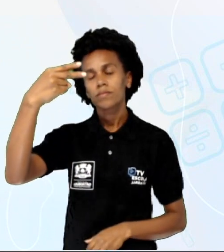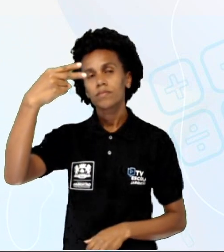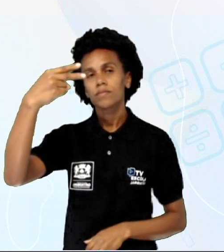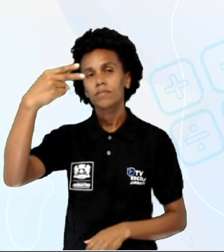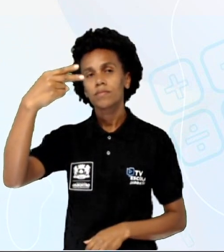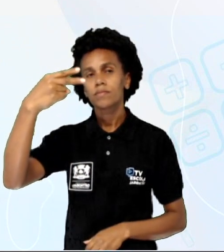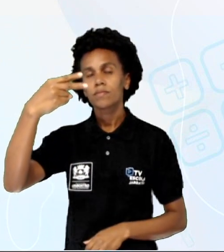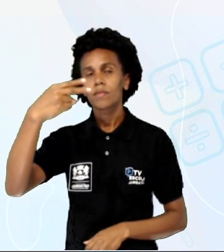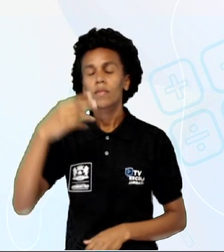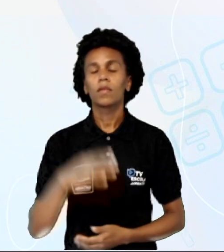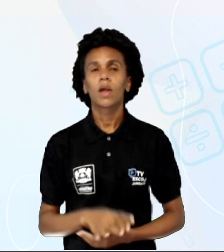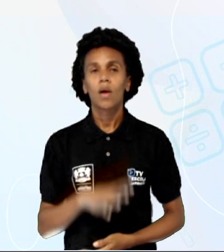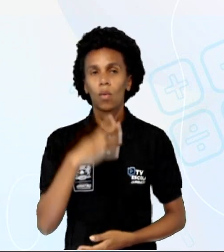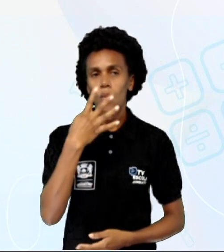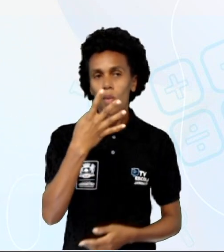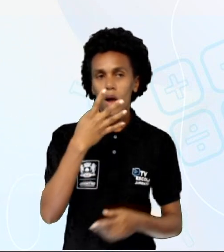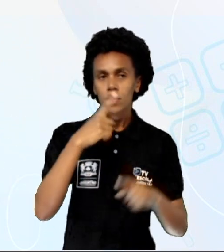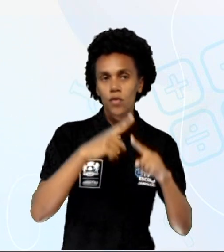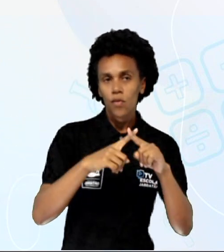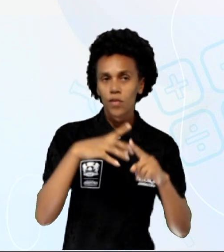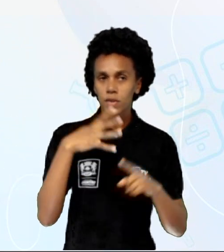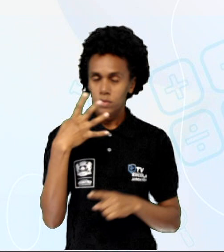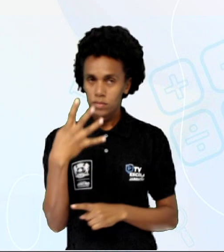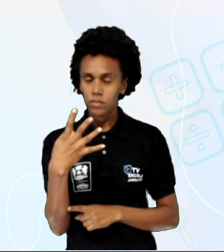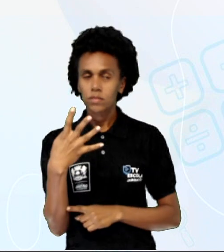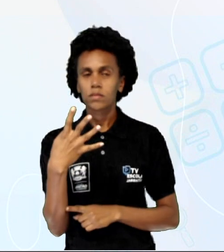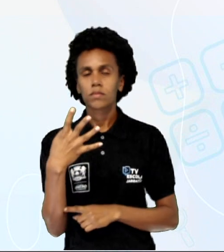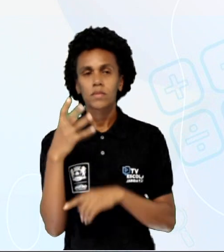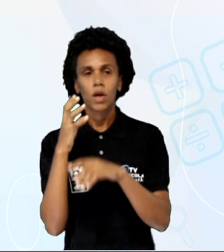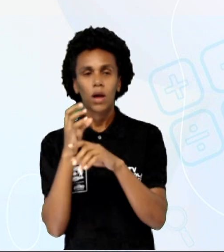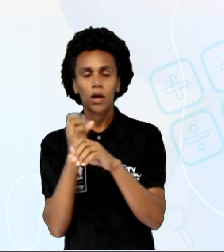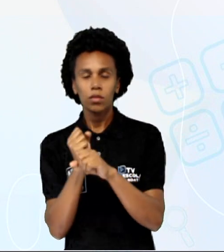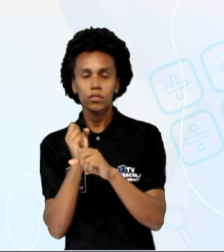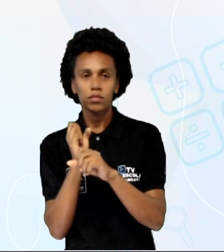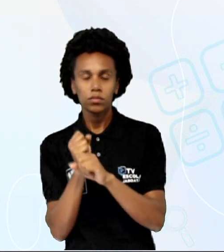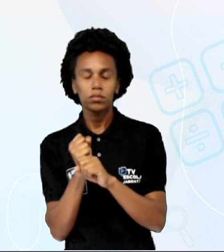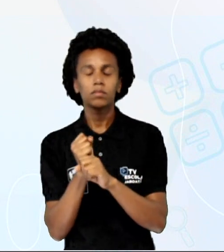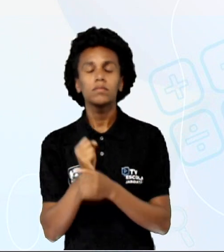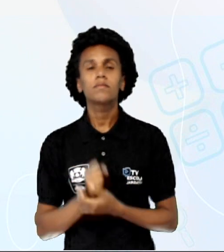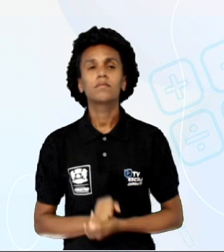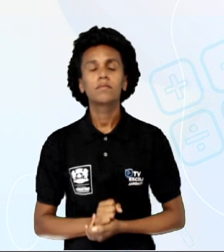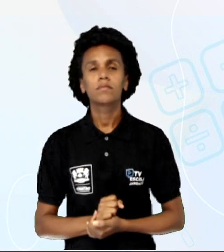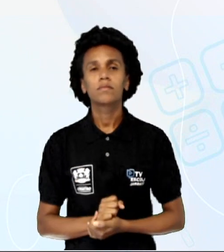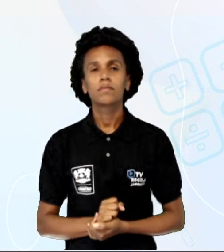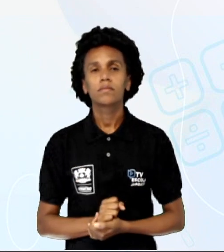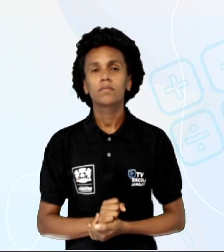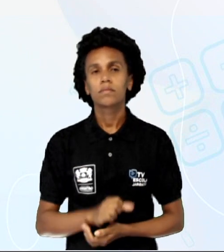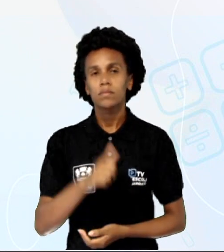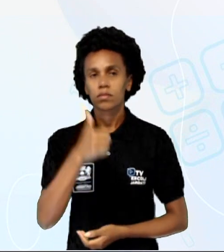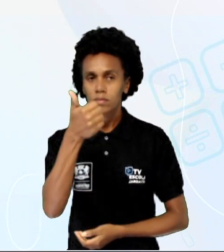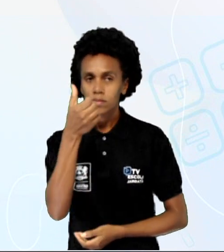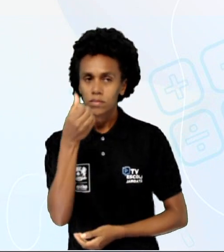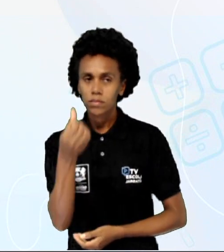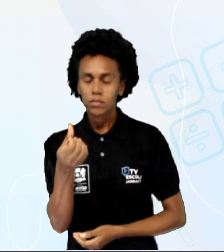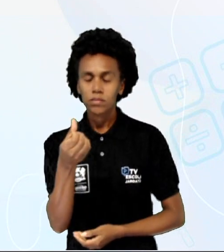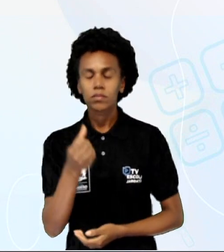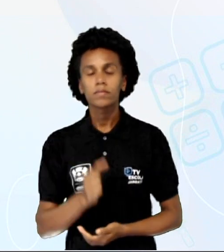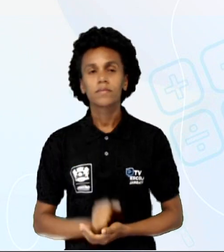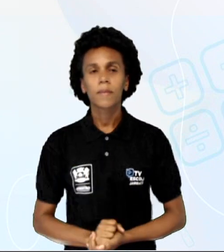ter 2 vezes o número 4 aparecendo e multiplicando esses valores. 4 vezes 4 vai dar 16.